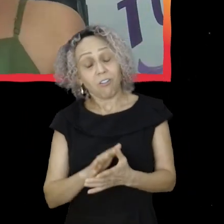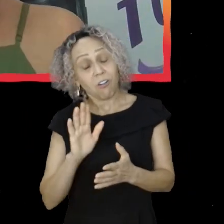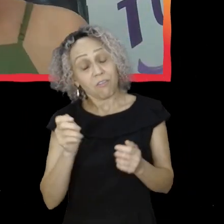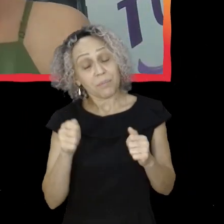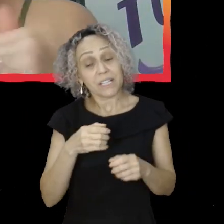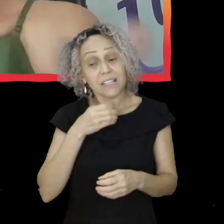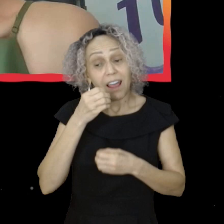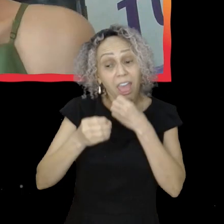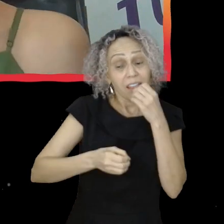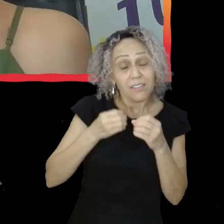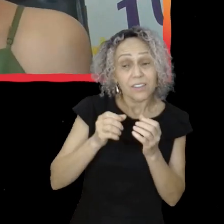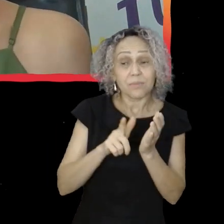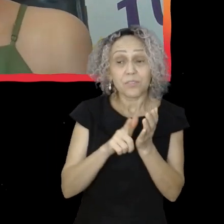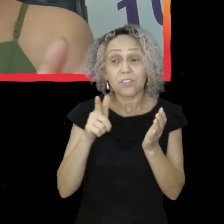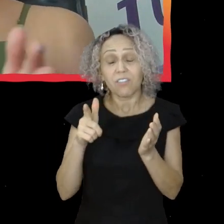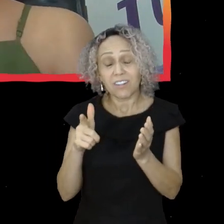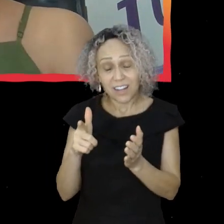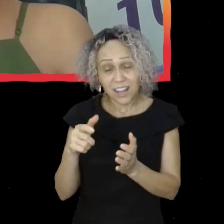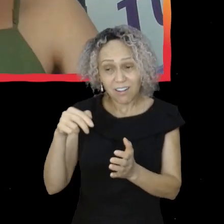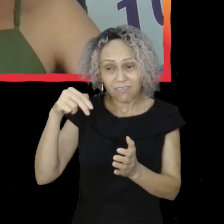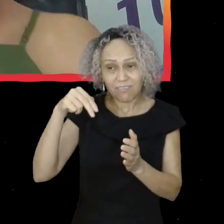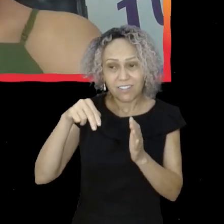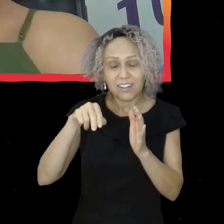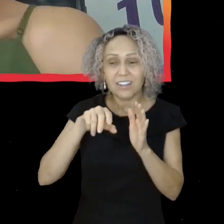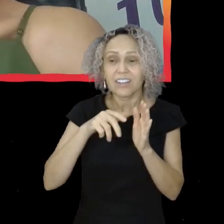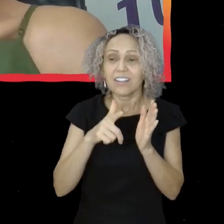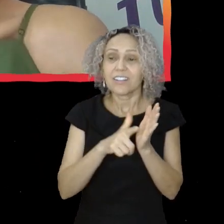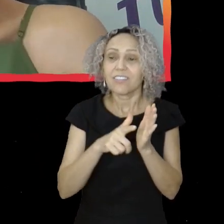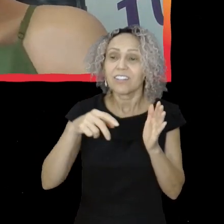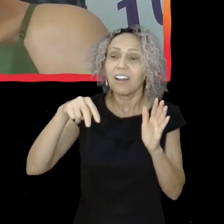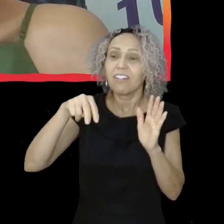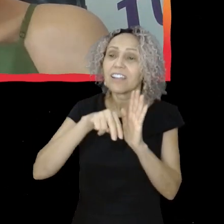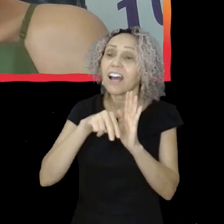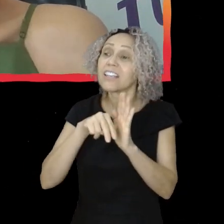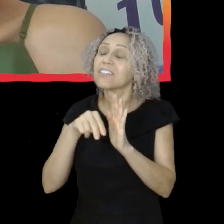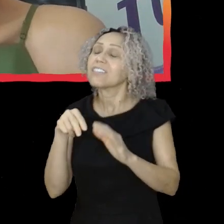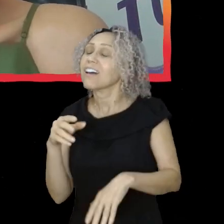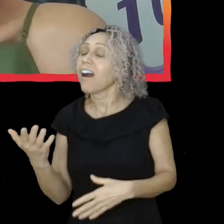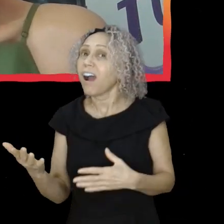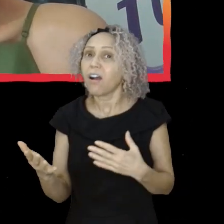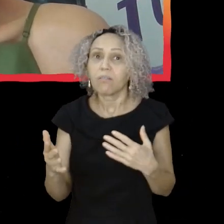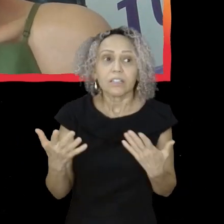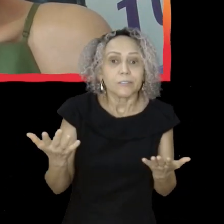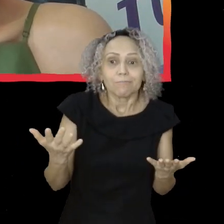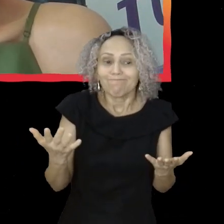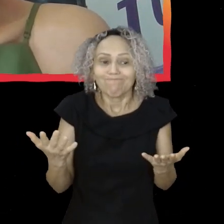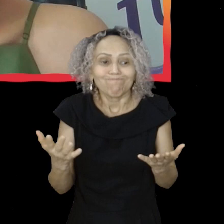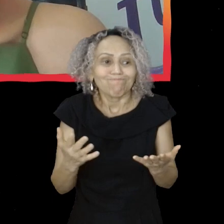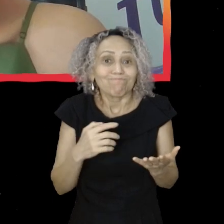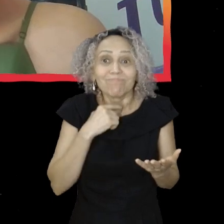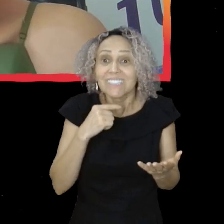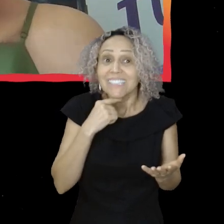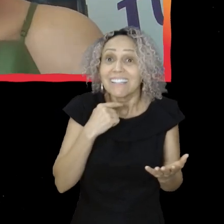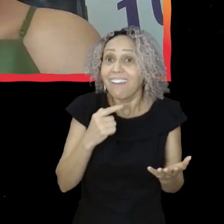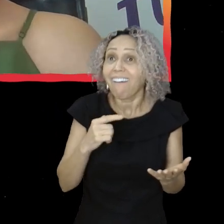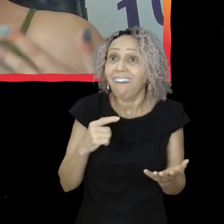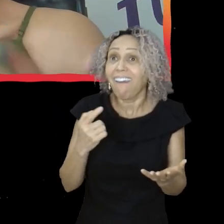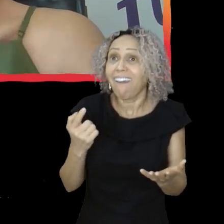entrevista. Todos os milionários, ninguém podia. E daí, ficaram sem opção. Simples assim, ficaram sem opção.